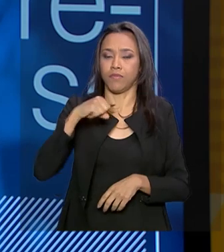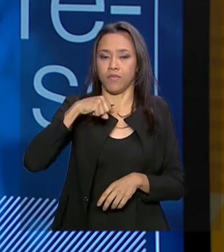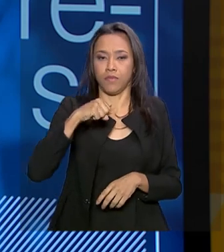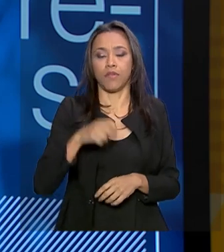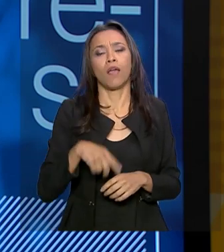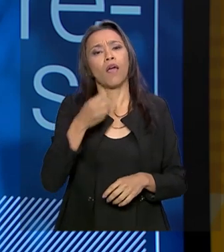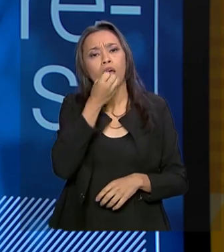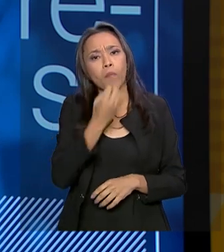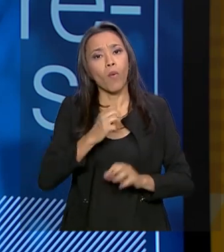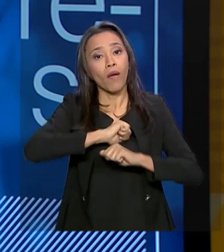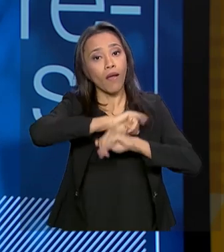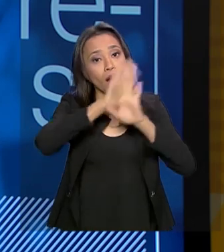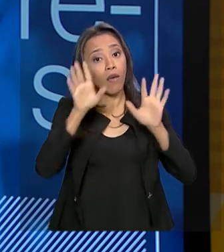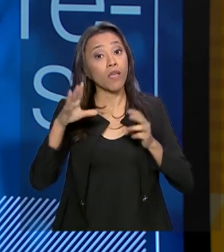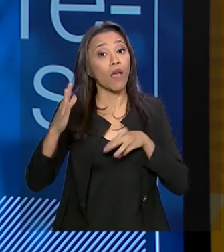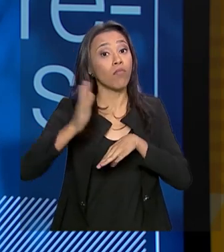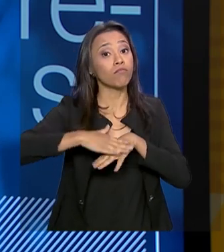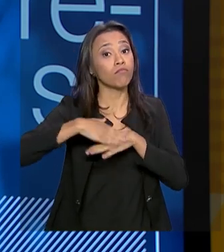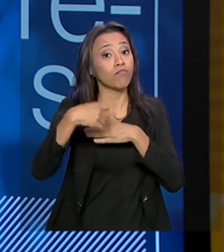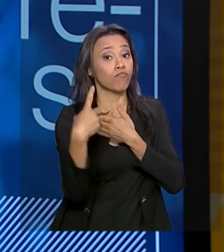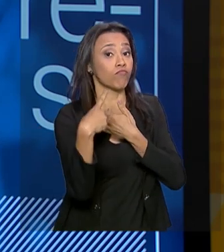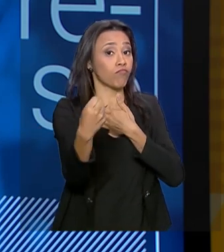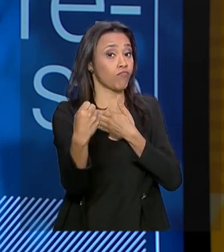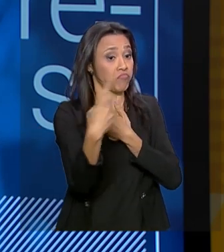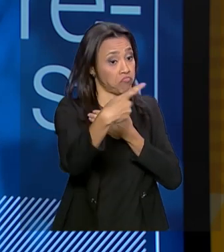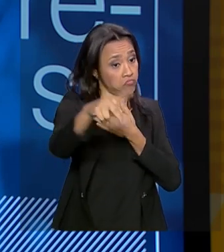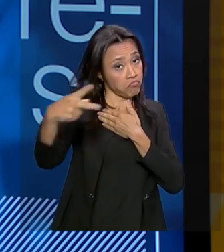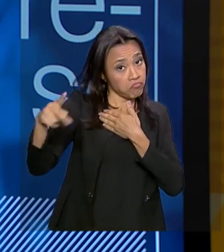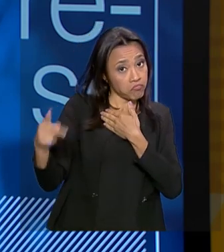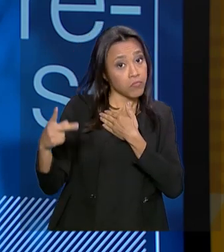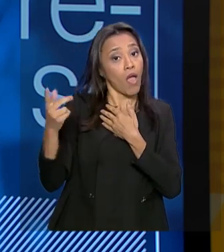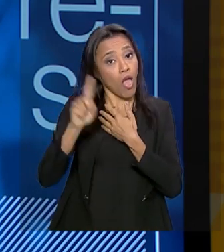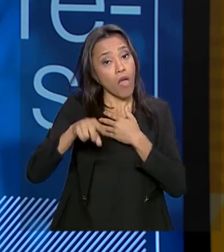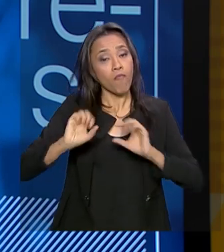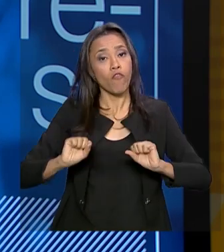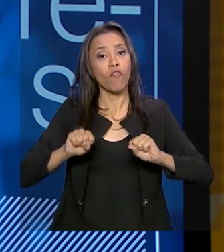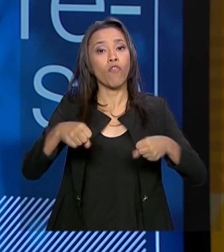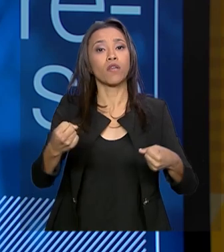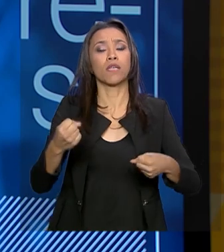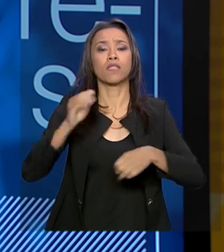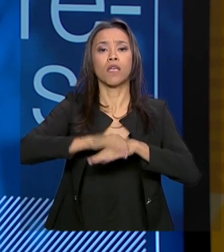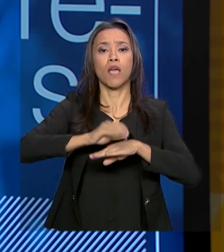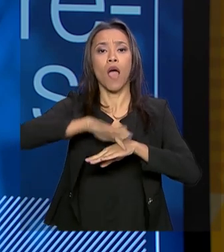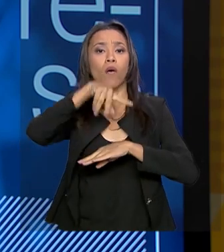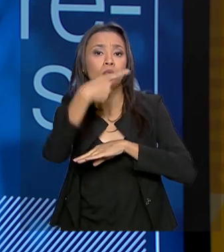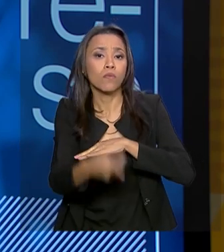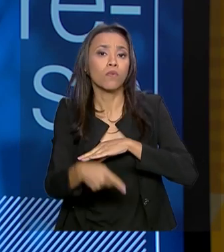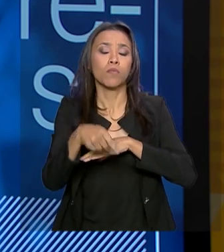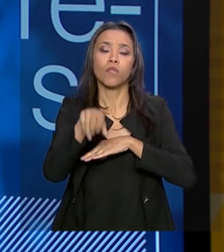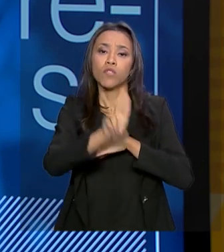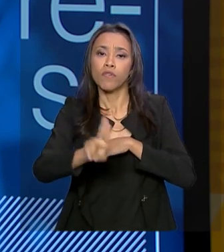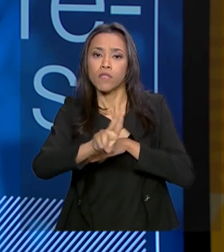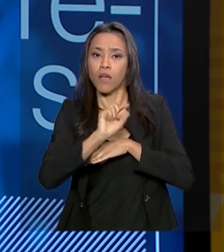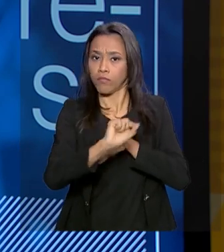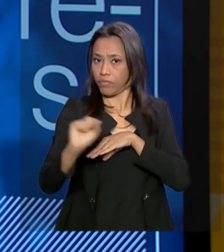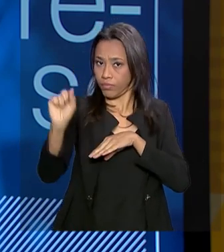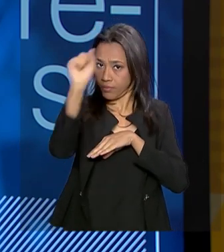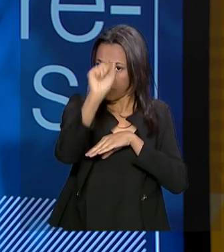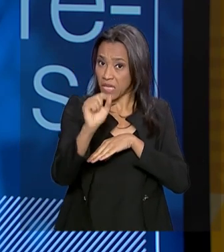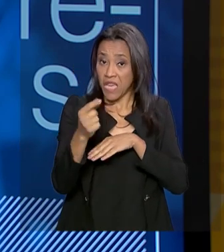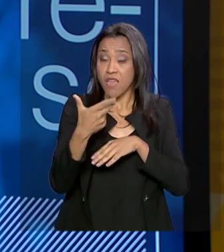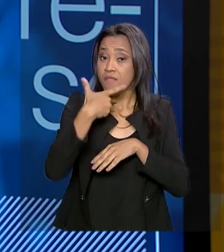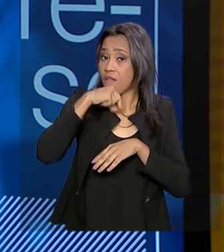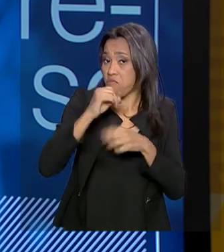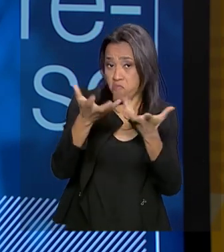É bom deixar claro que ele é facultativo, justamente fortalecendo a autonomia das universidades e institutos federais. Aqueles que não